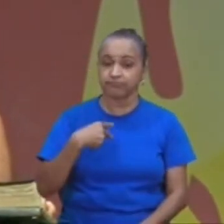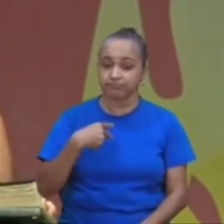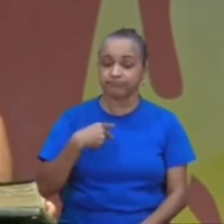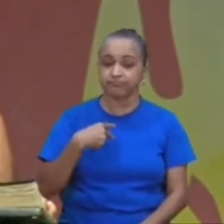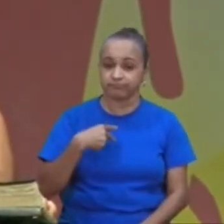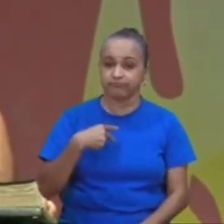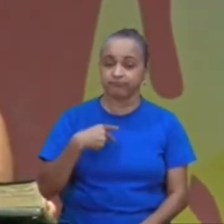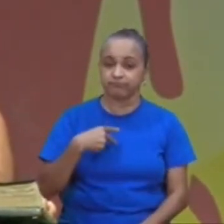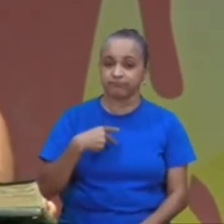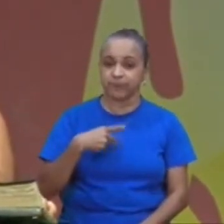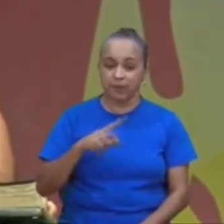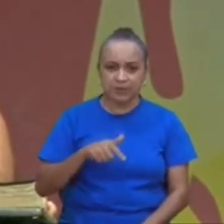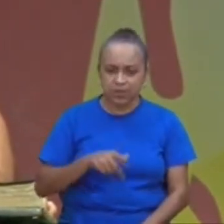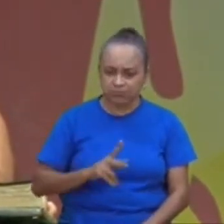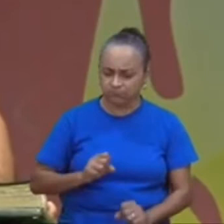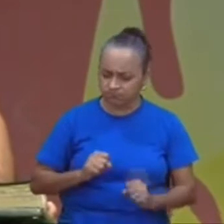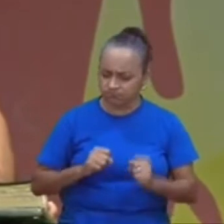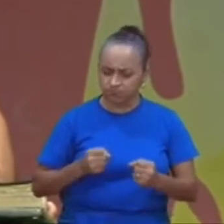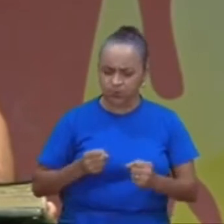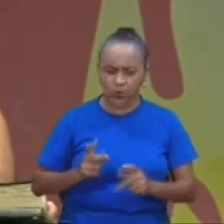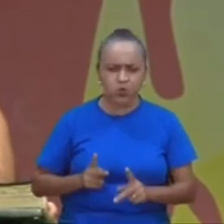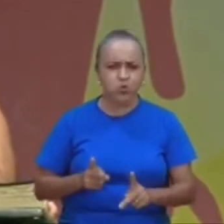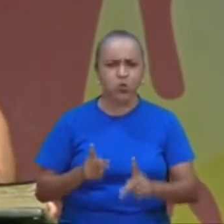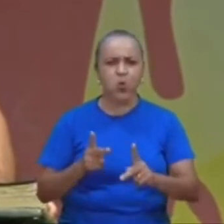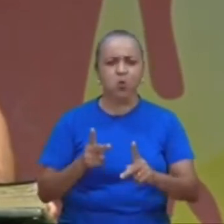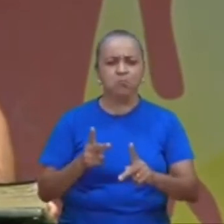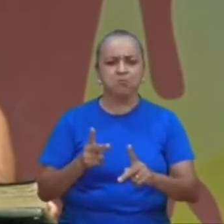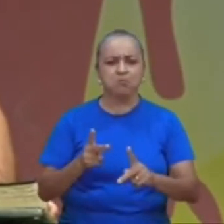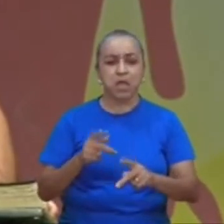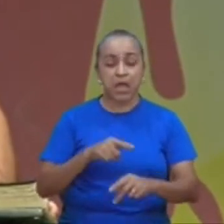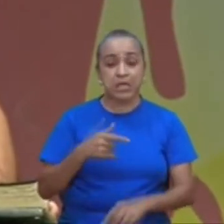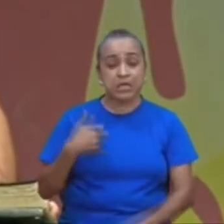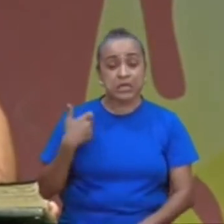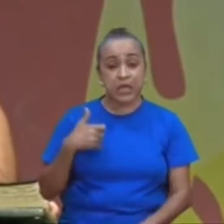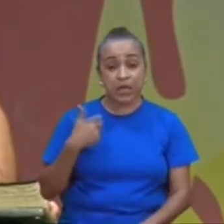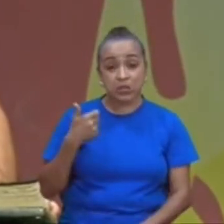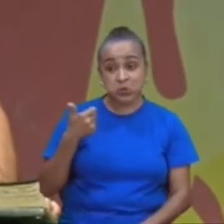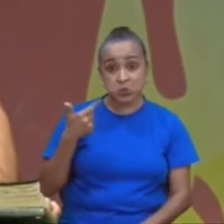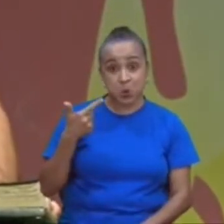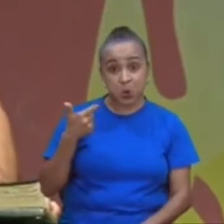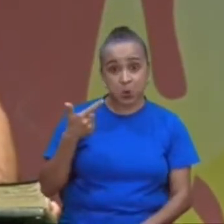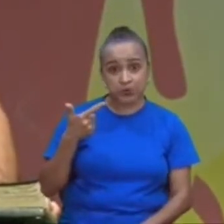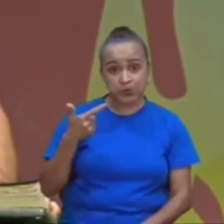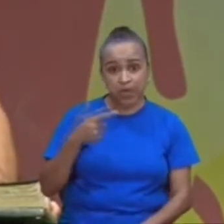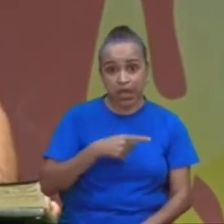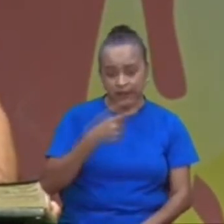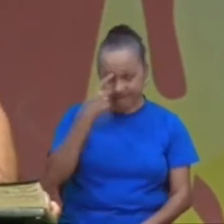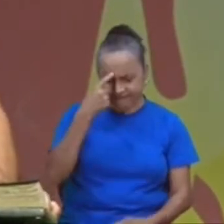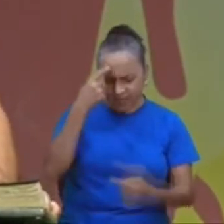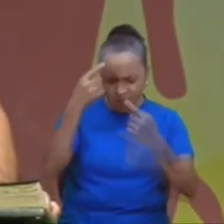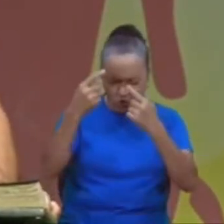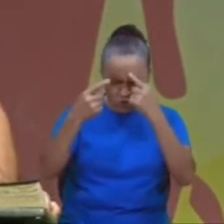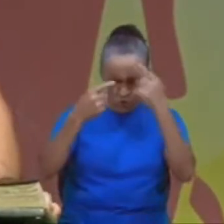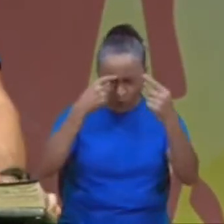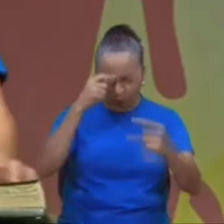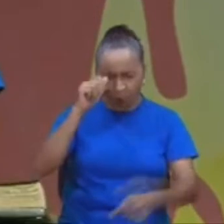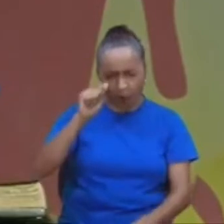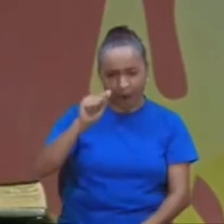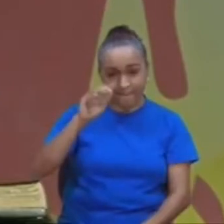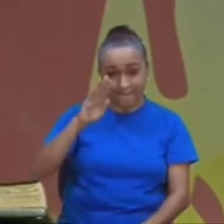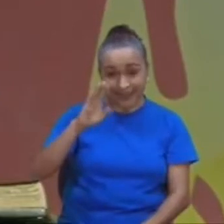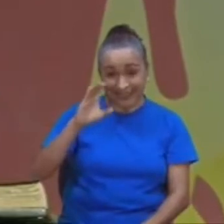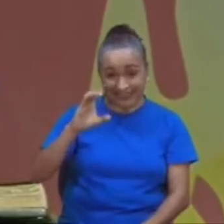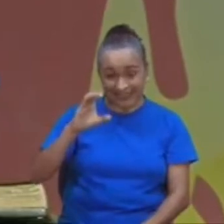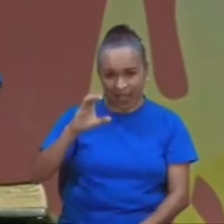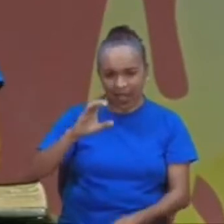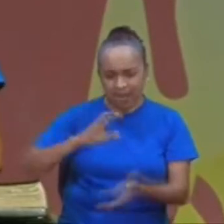Mas isso não o impediu, de antes dos 12 anos de idade, criar o alfabeto Braille, que é um que